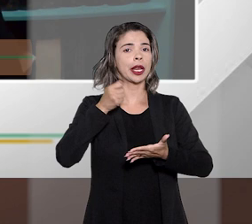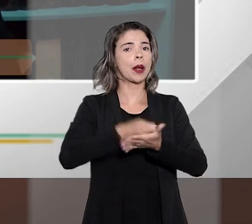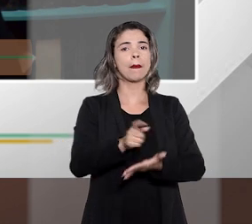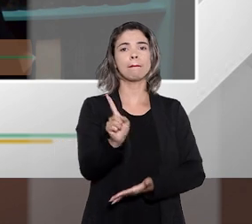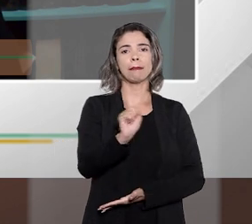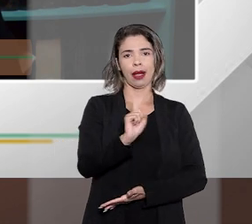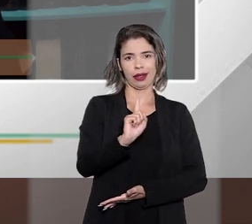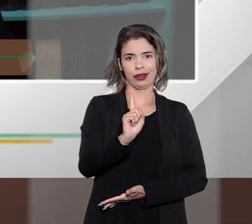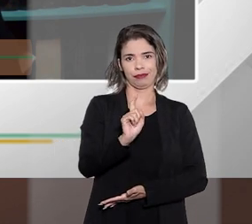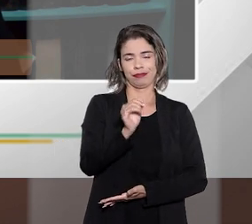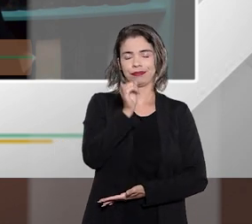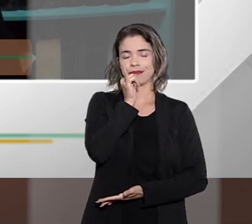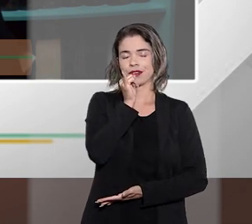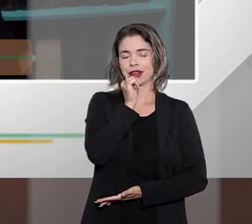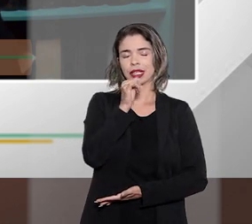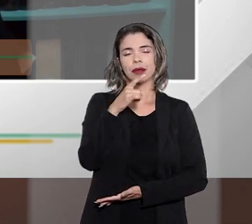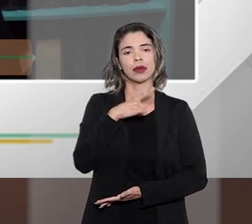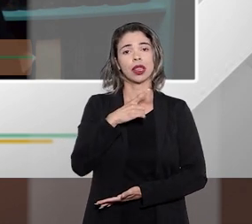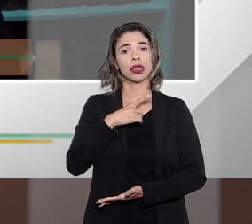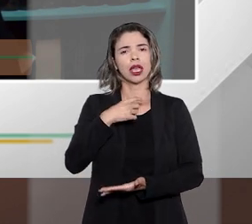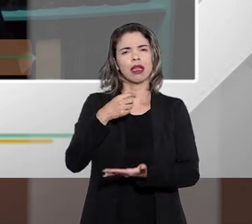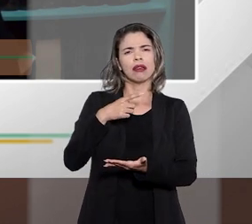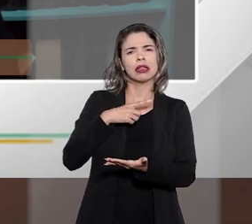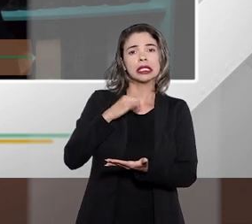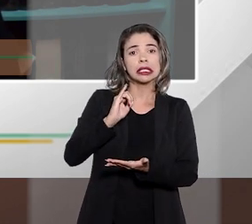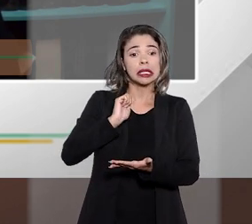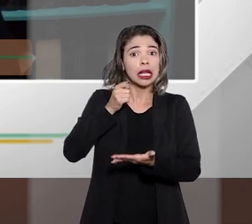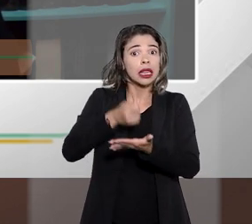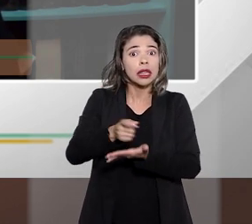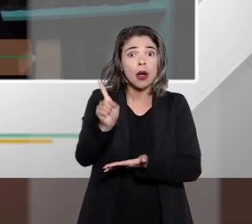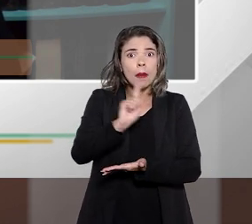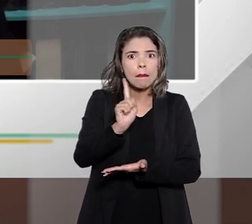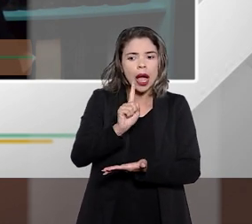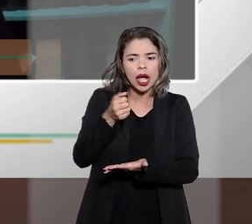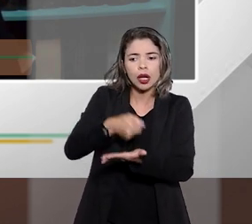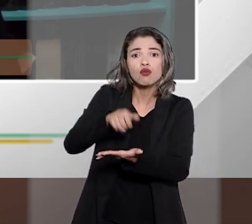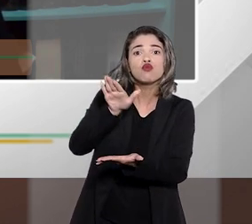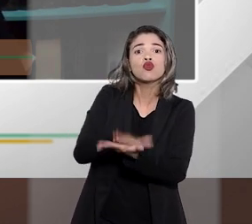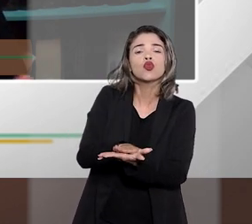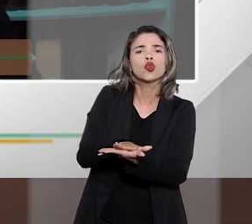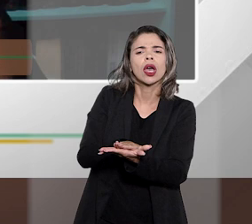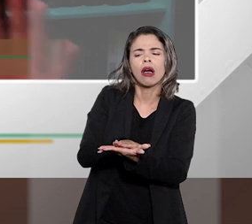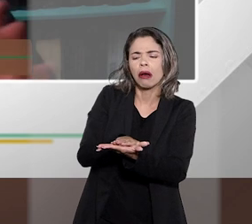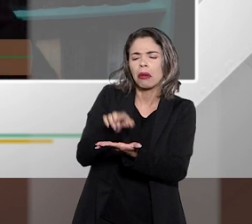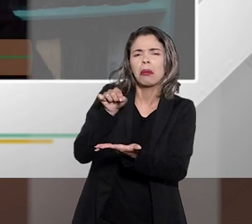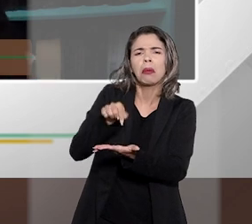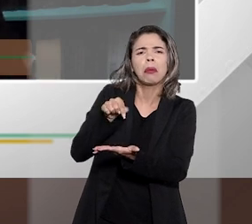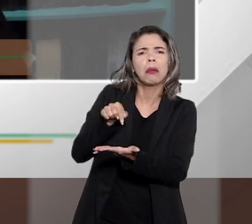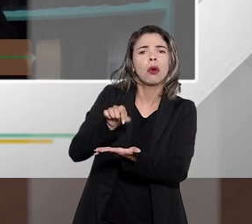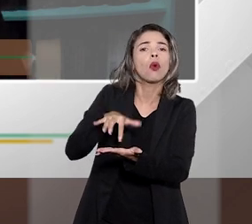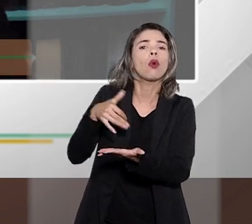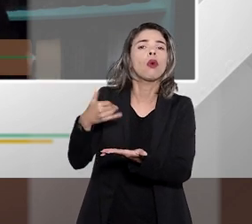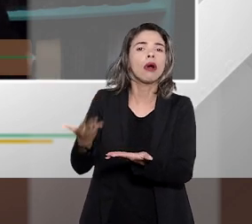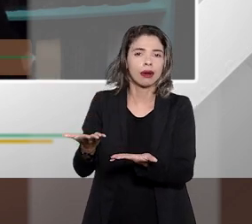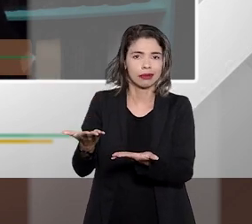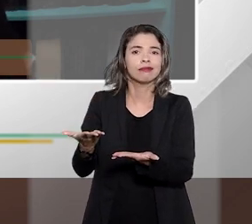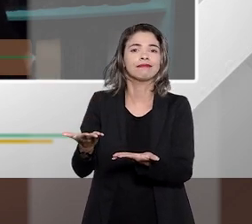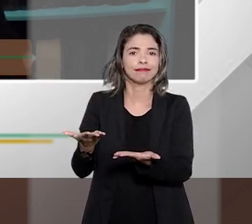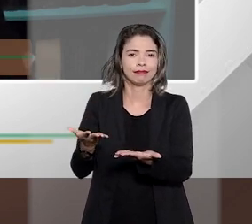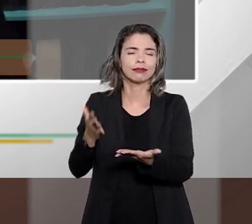que envolve em primeiro lugar a multa que vai incidir caso ele fique inadimplente nós sabemos que ela tem que ser